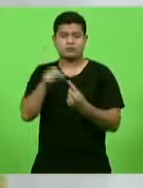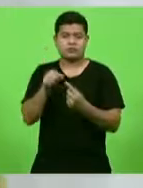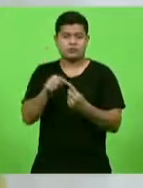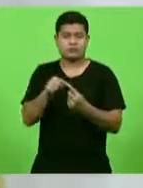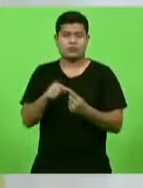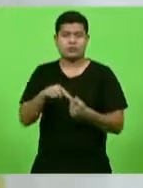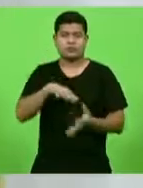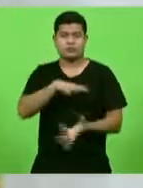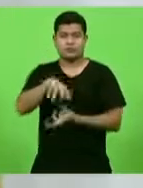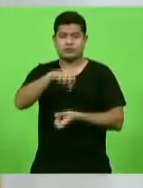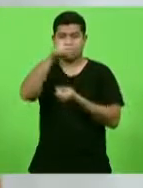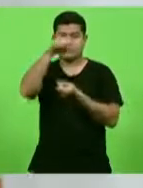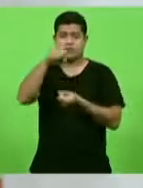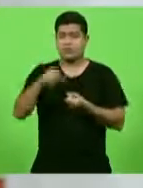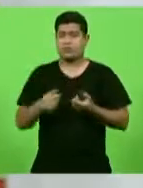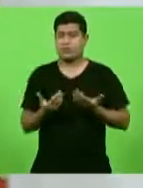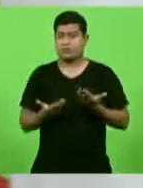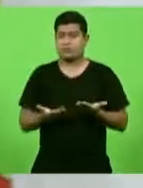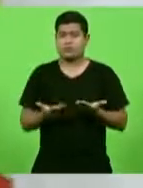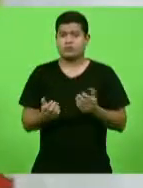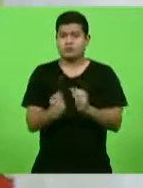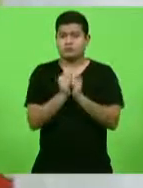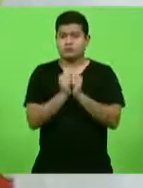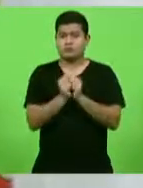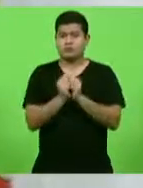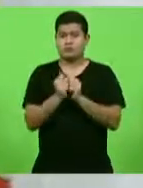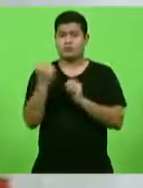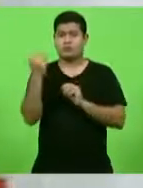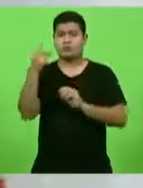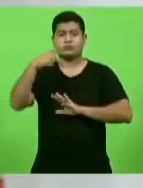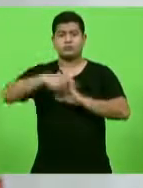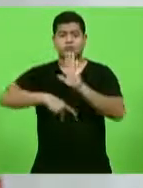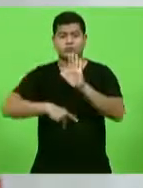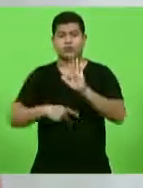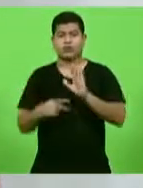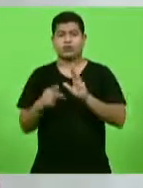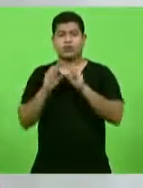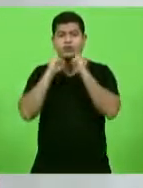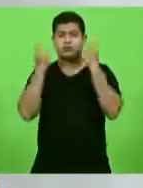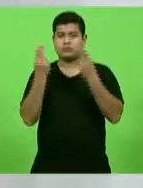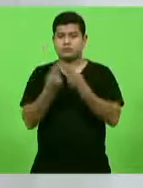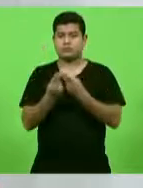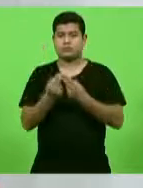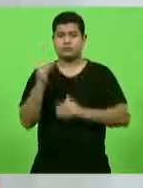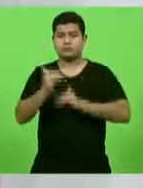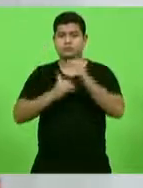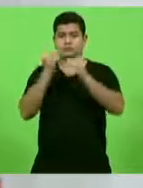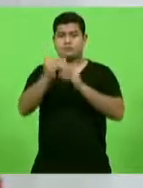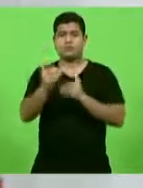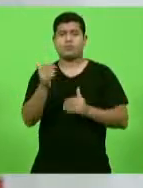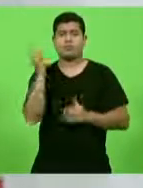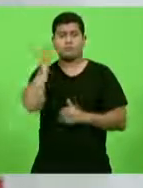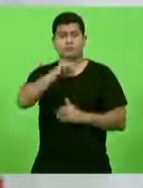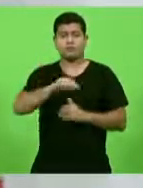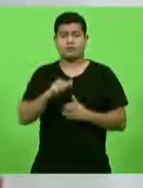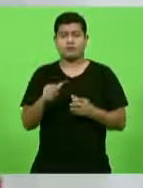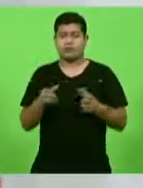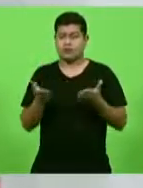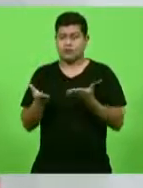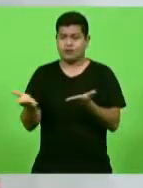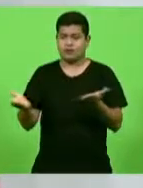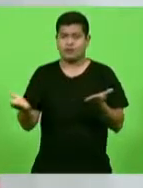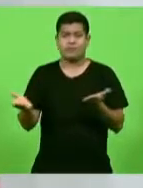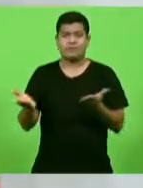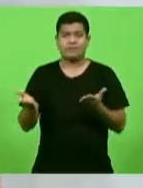meio do programa das Nações Unidas para o desenvolvimento, chegam a eventos regionais e